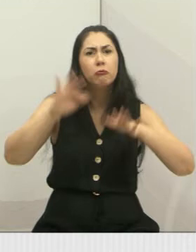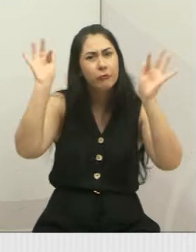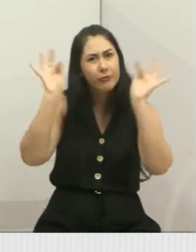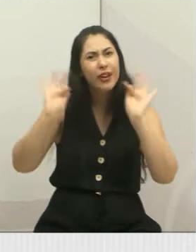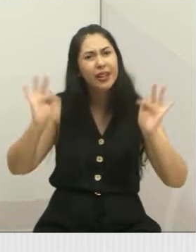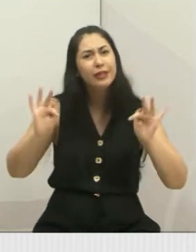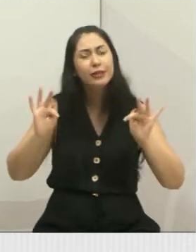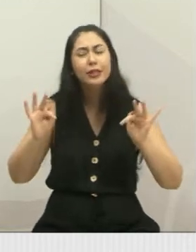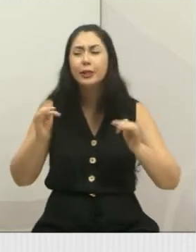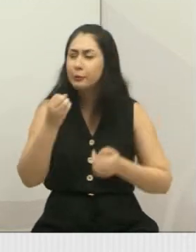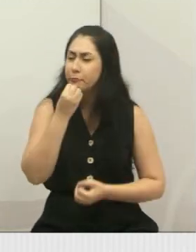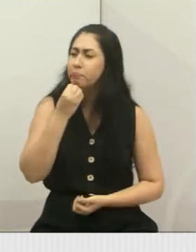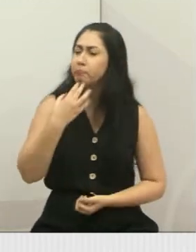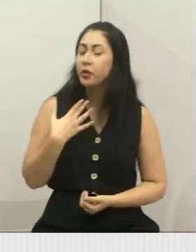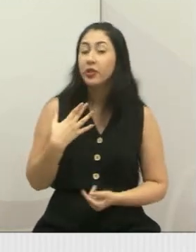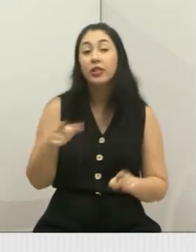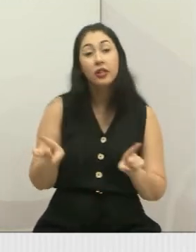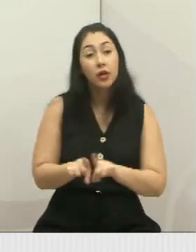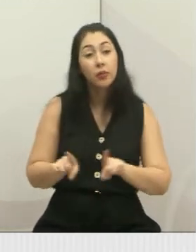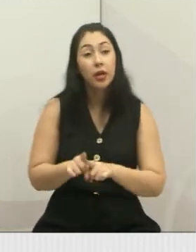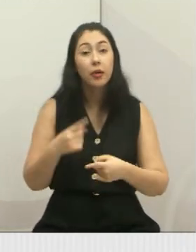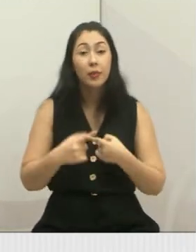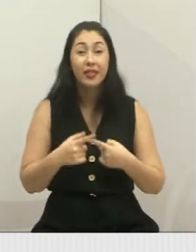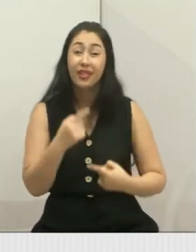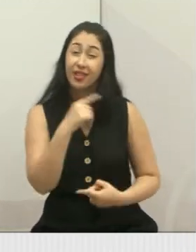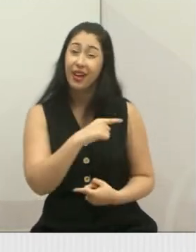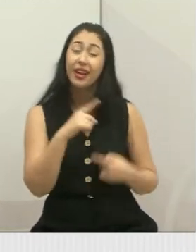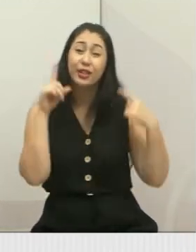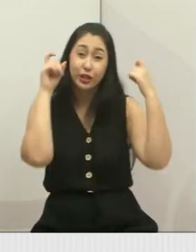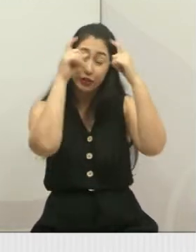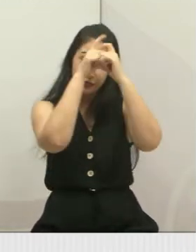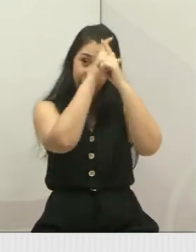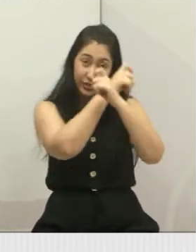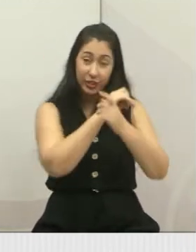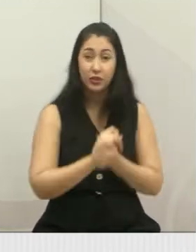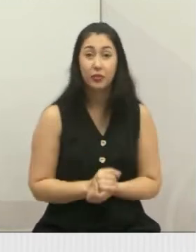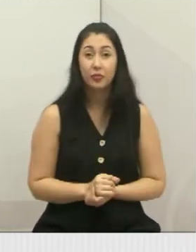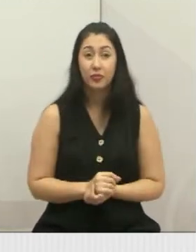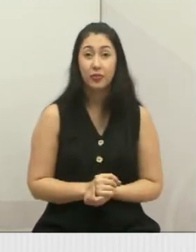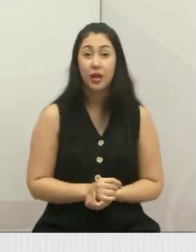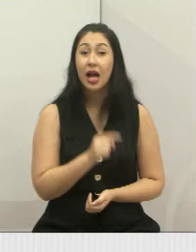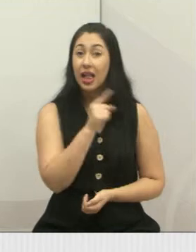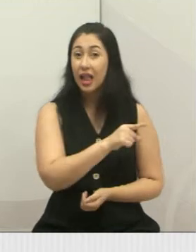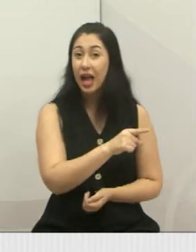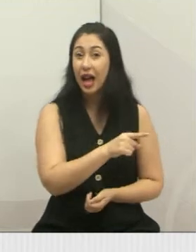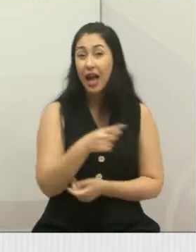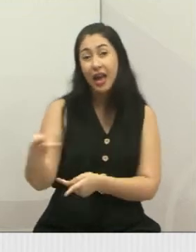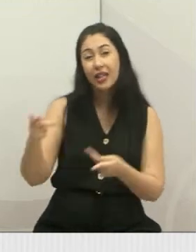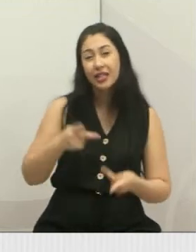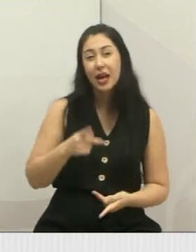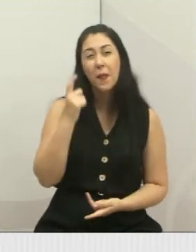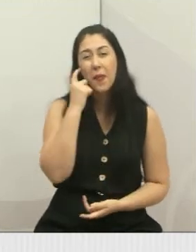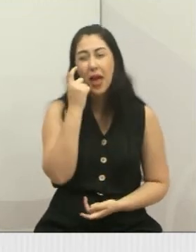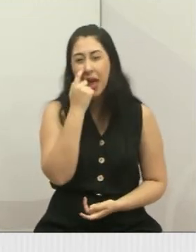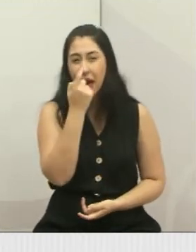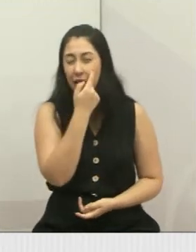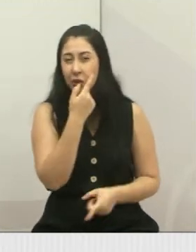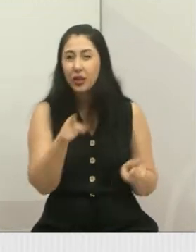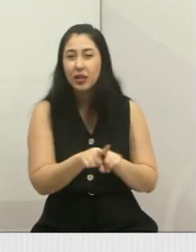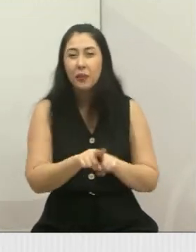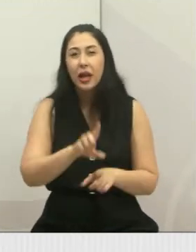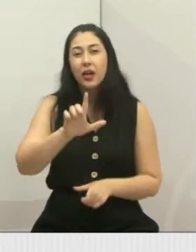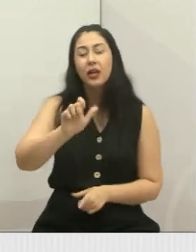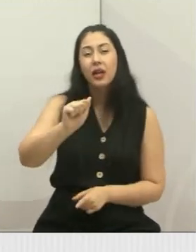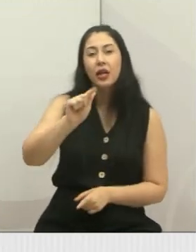e também porque a situação é lá muito precária. Lá, atende Parque Minha Lua, Lagoas 1,